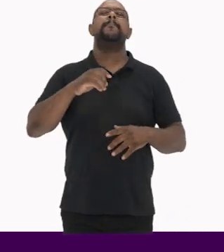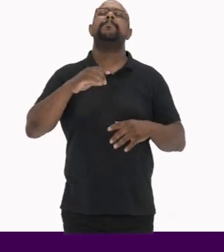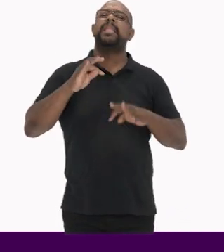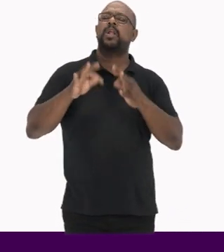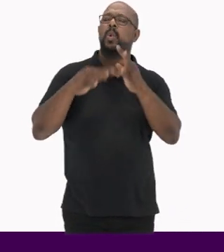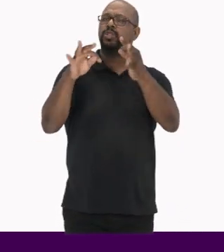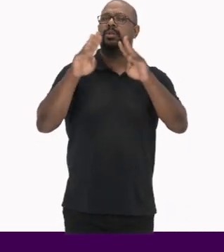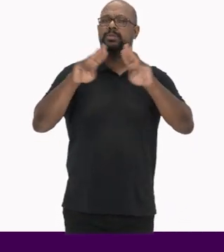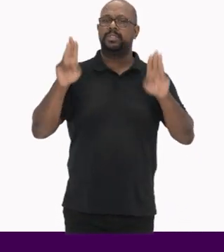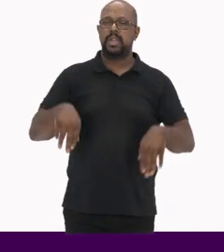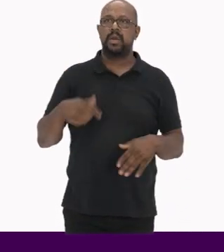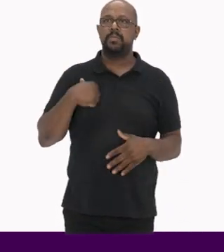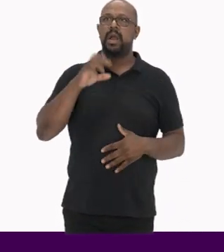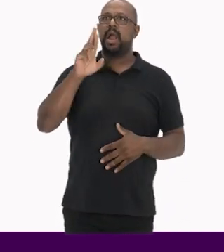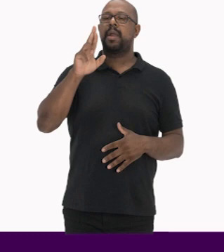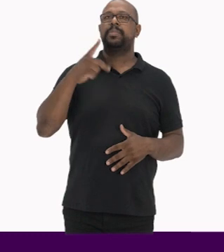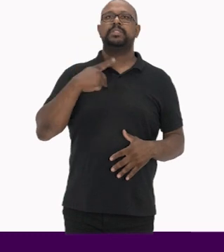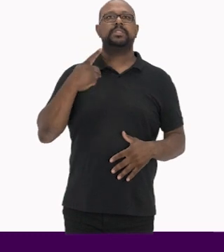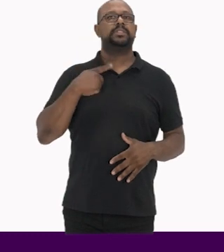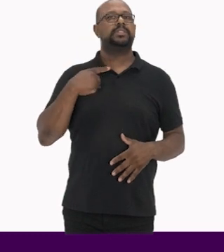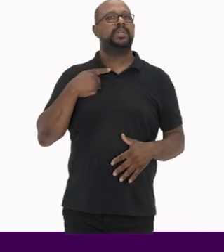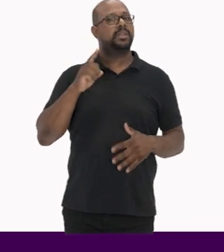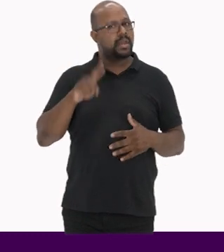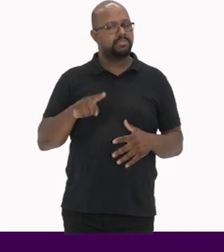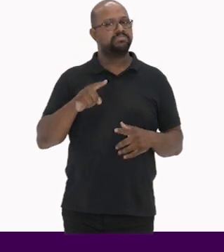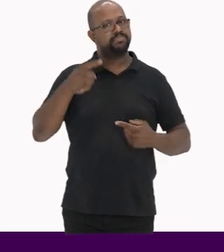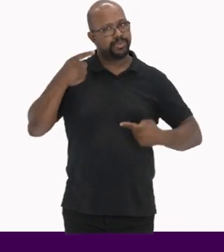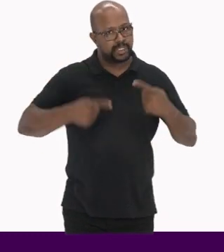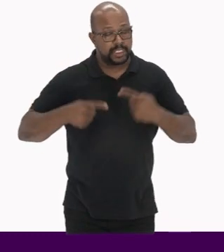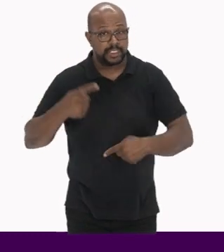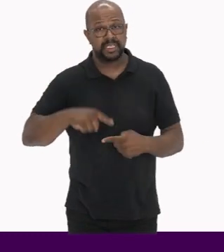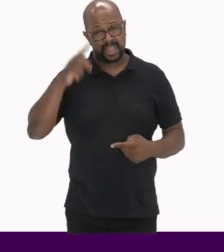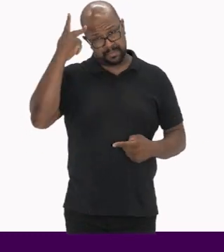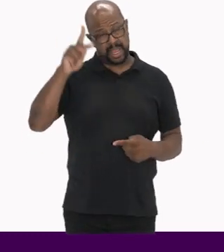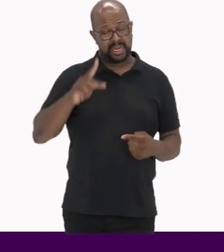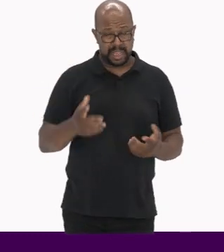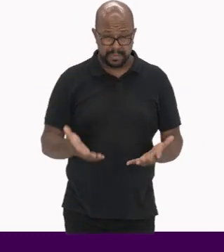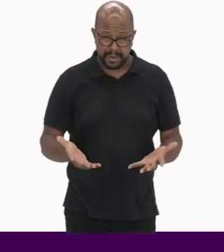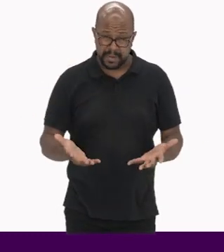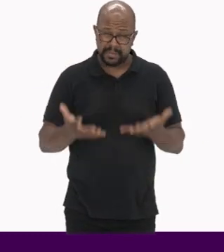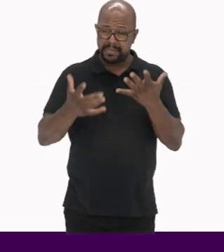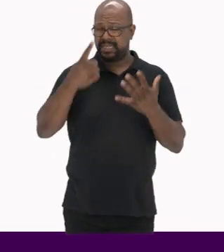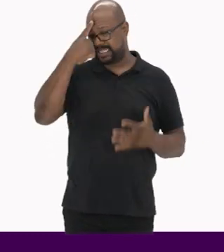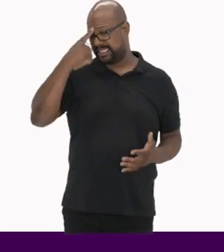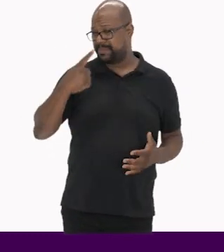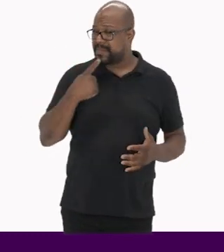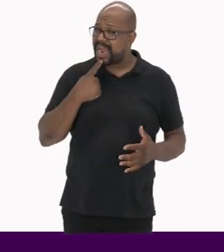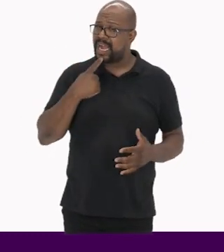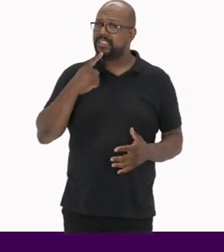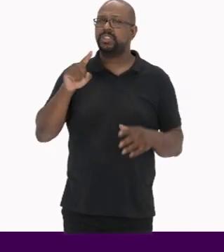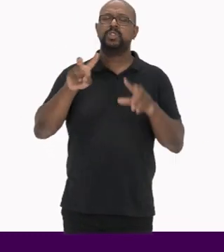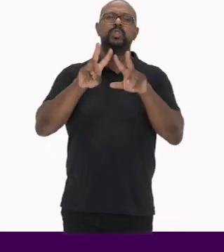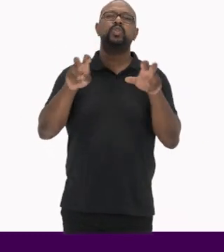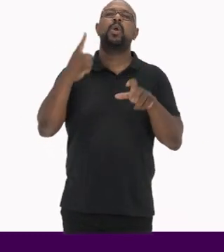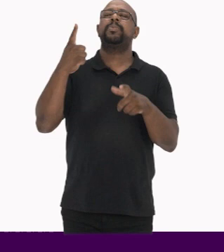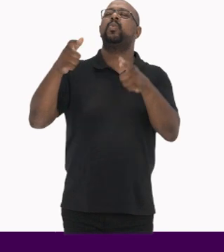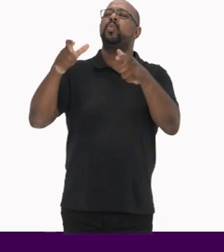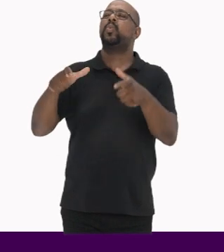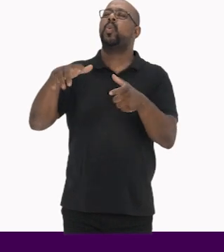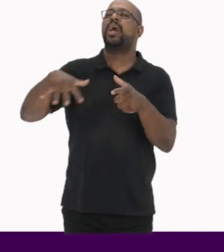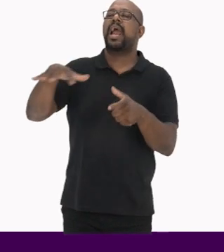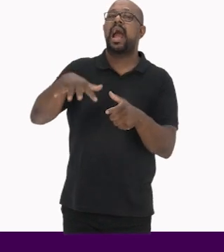instrumento de autorrepresentação Como uma ferramenta política para que a construção das imagens sobre uma dada